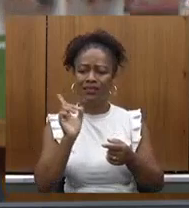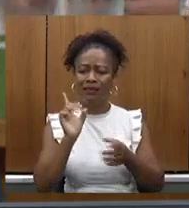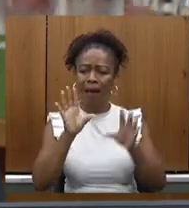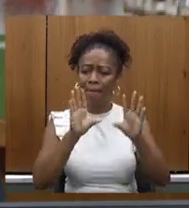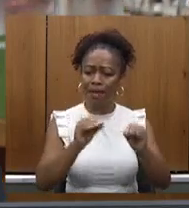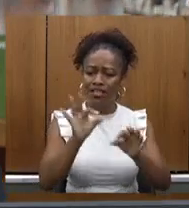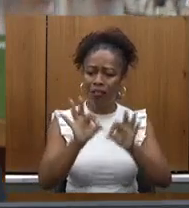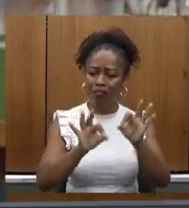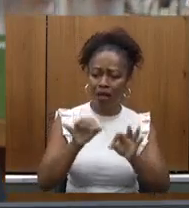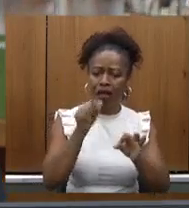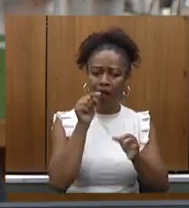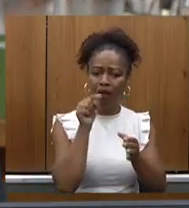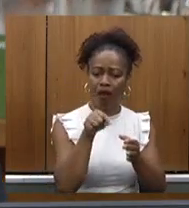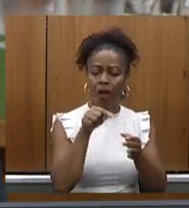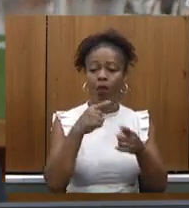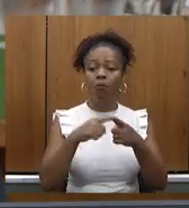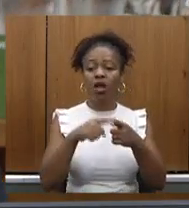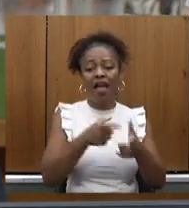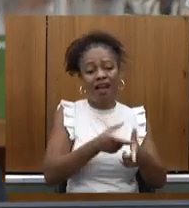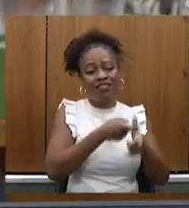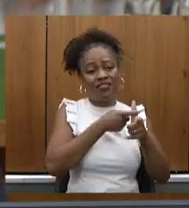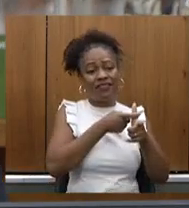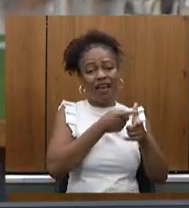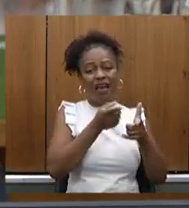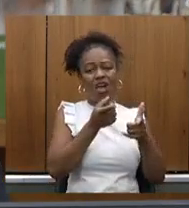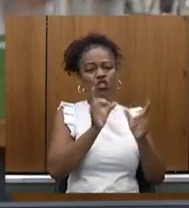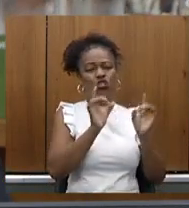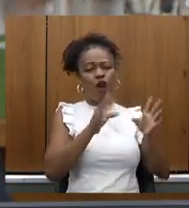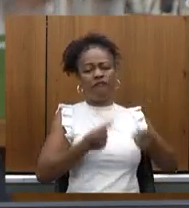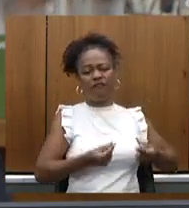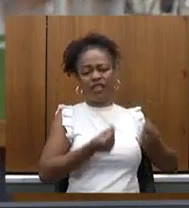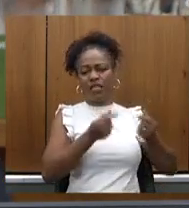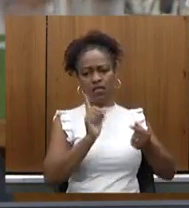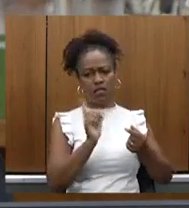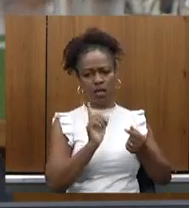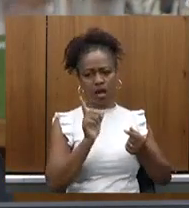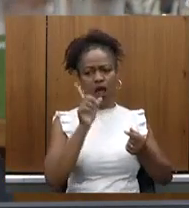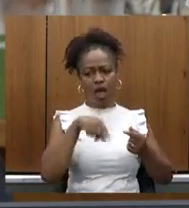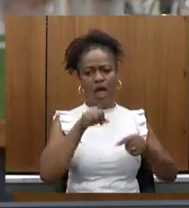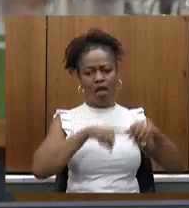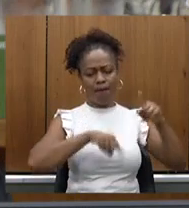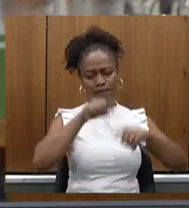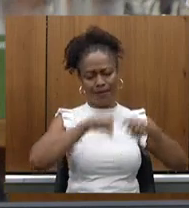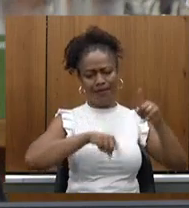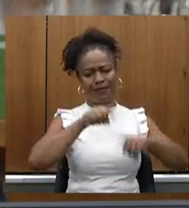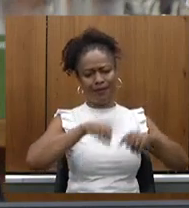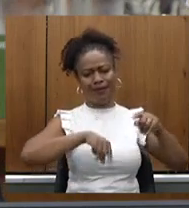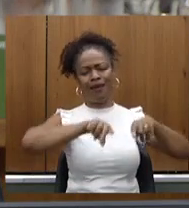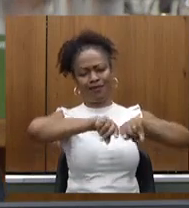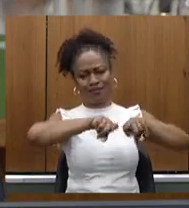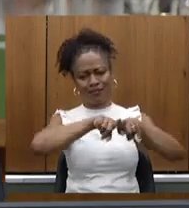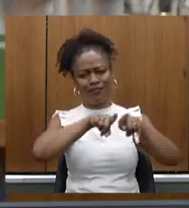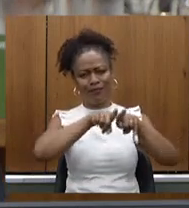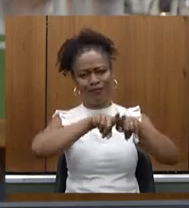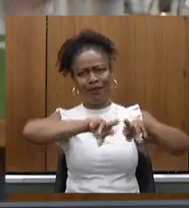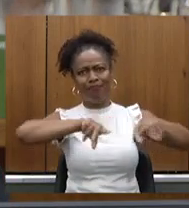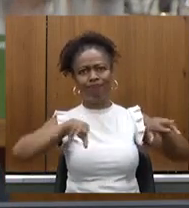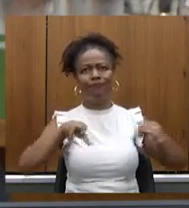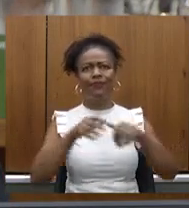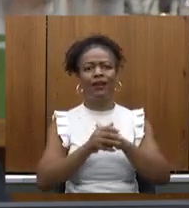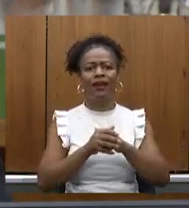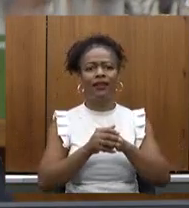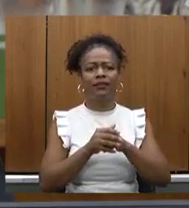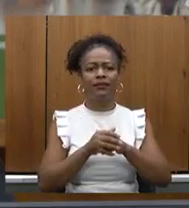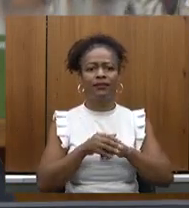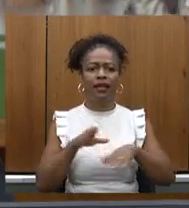resoluções, que a dívida, ela não é uma dívida só financeira, é uma dívida de instrumentos, entre convênios e resoluções, dependendo do